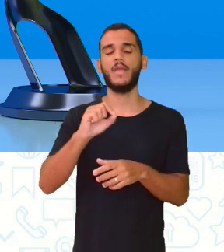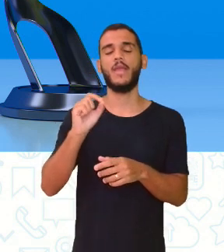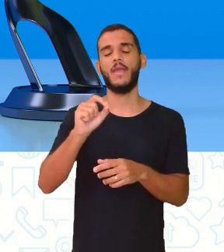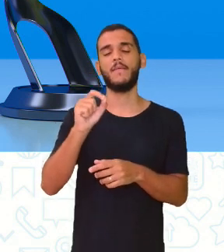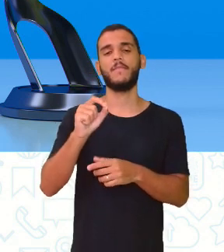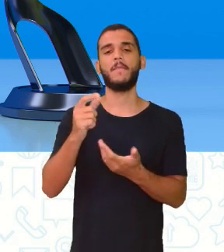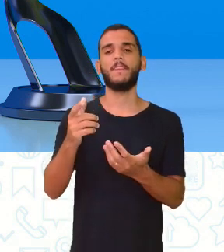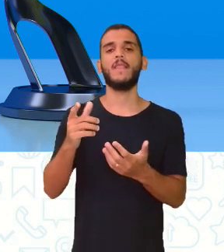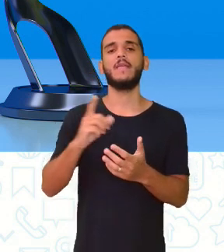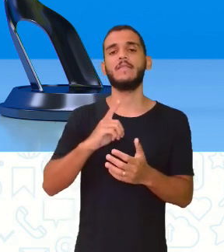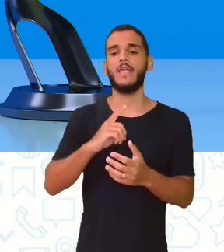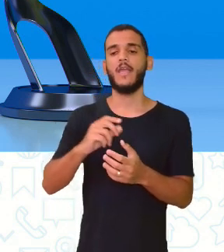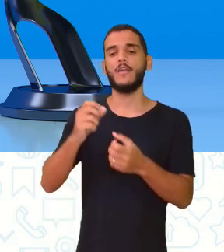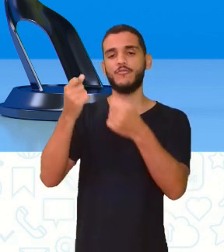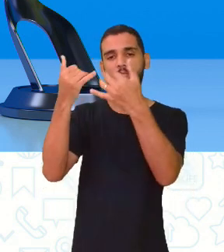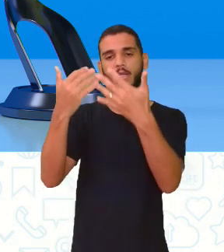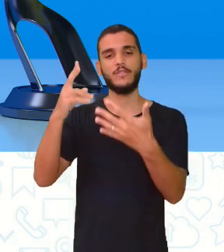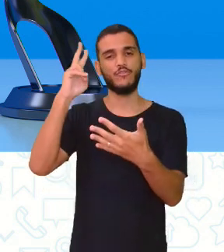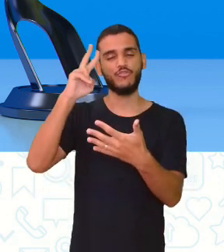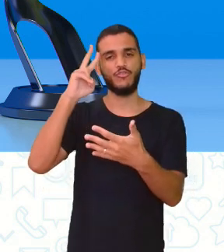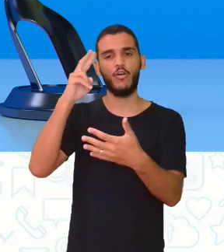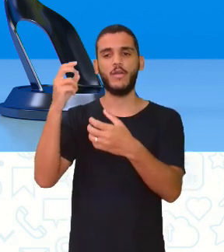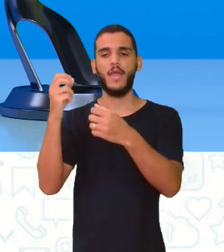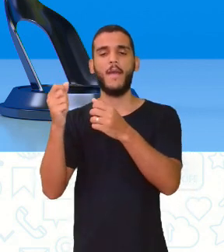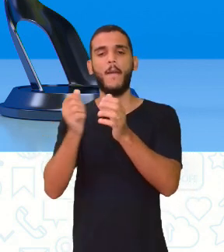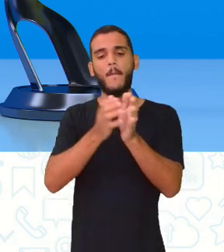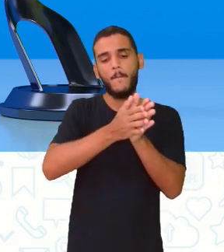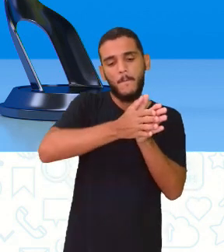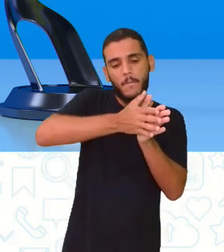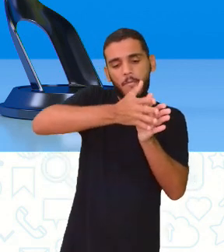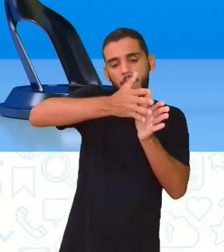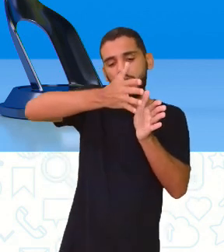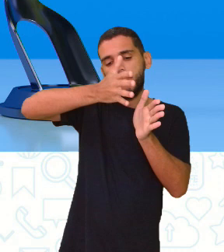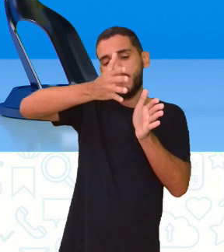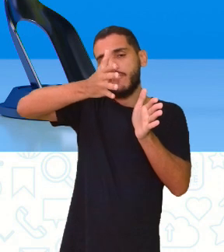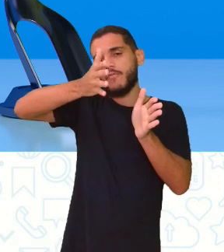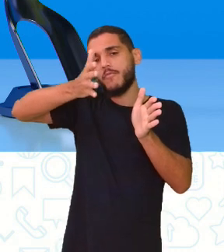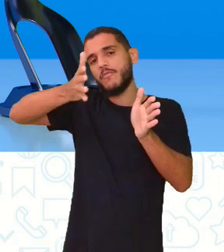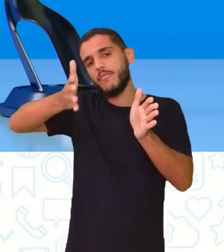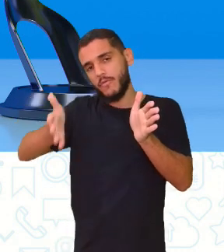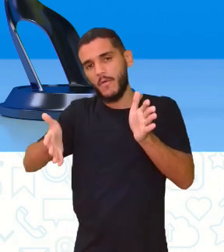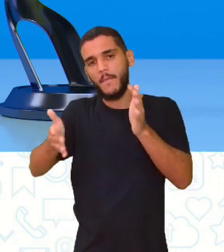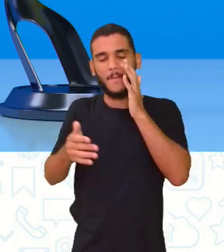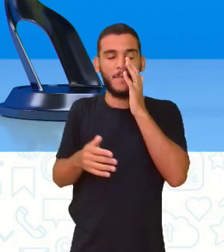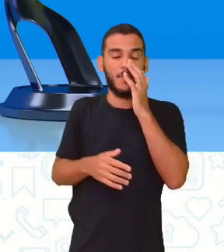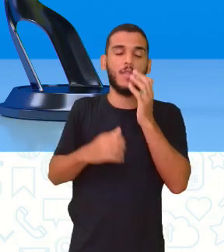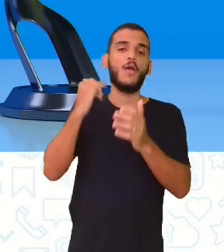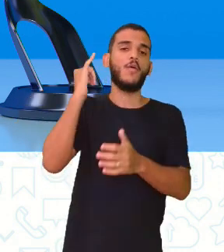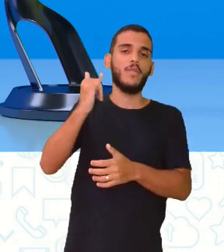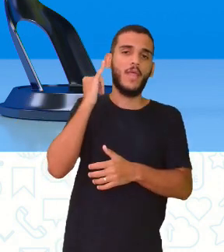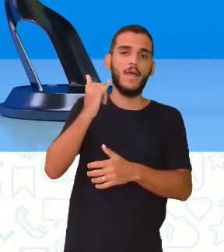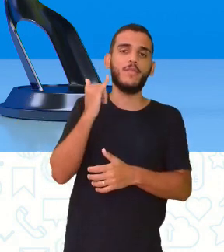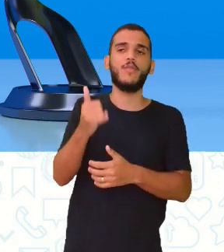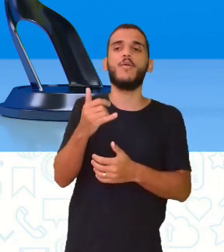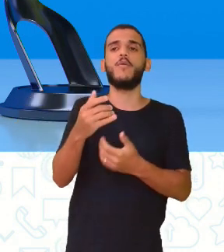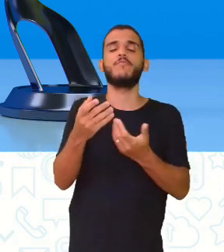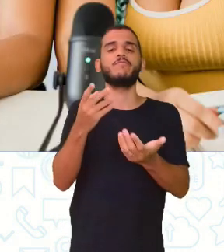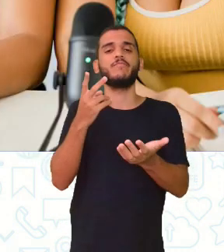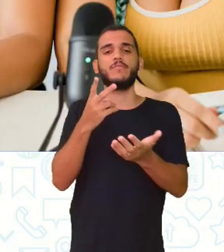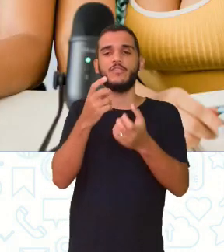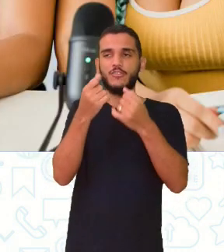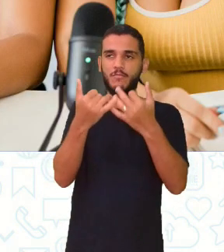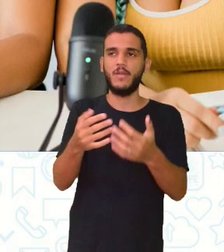contação de histórias. Então, é um podcast de narrativa, em que o narrador conta uma história de forma ensaiada.